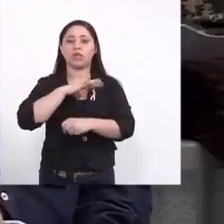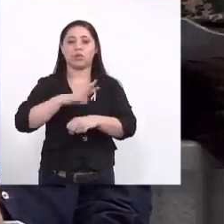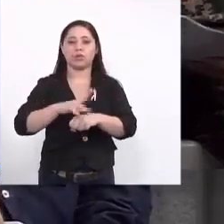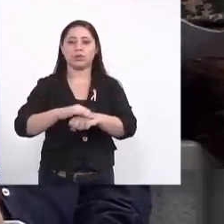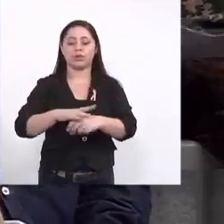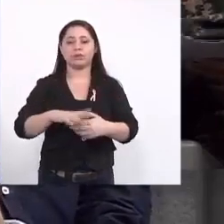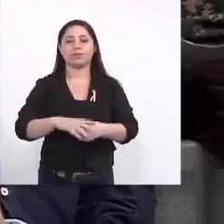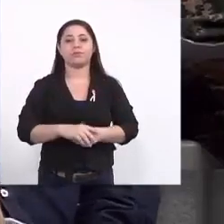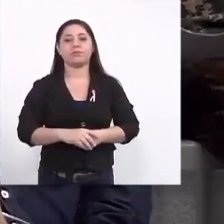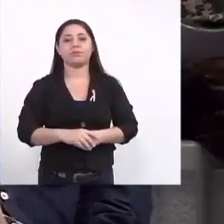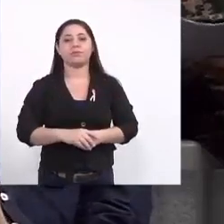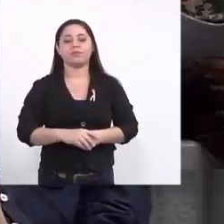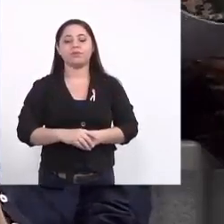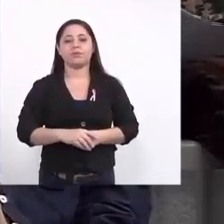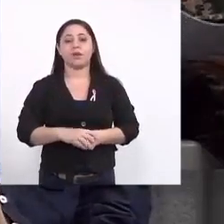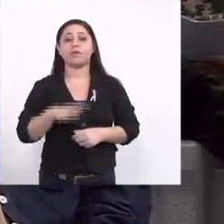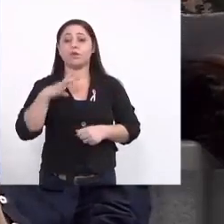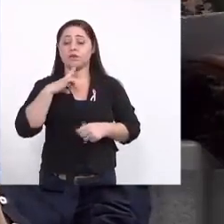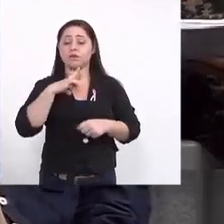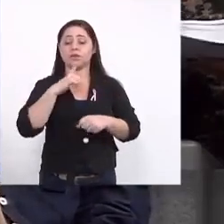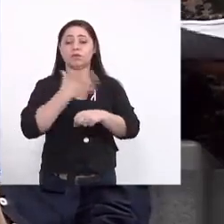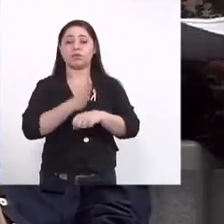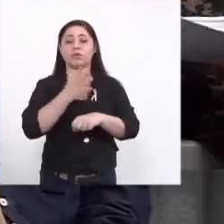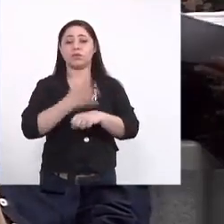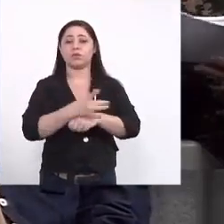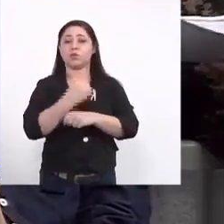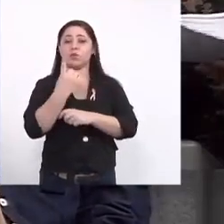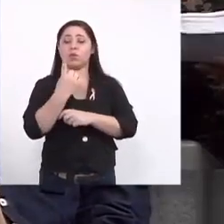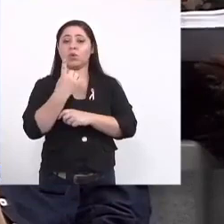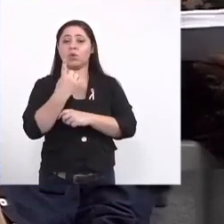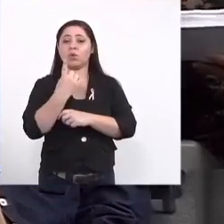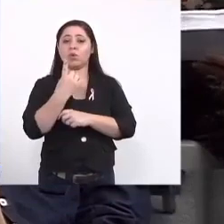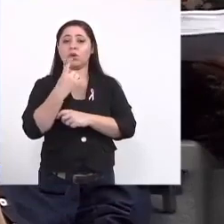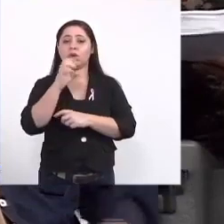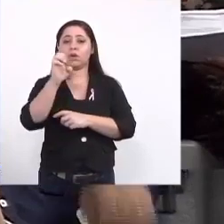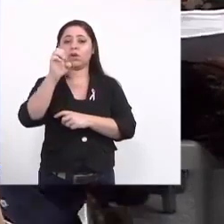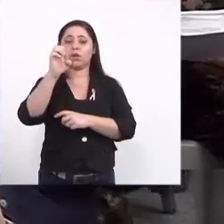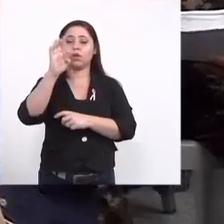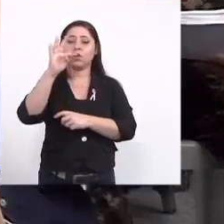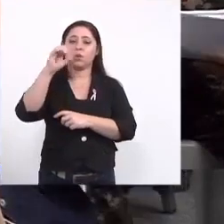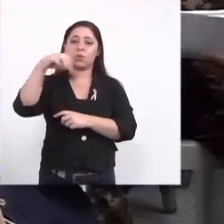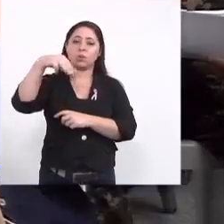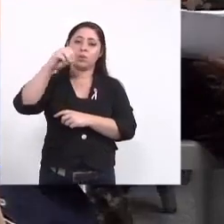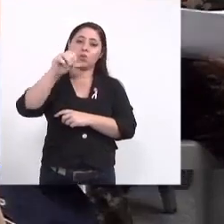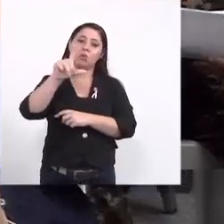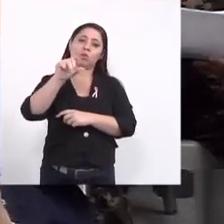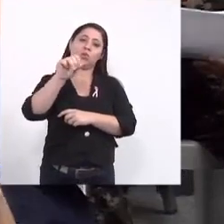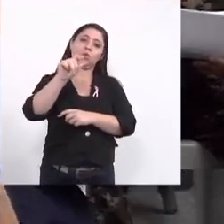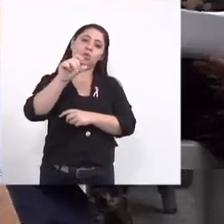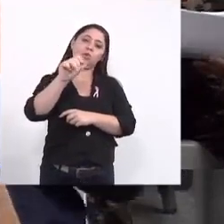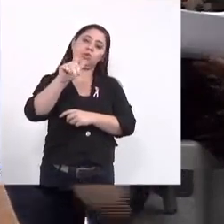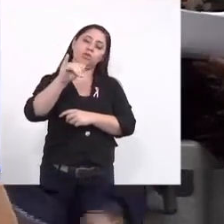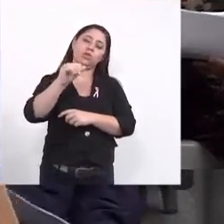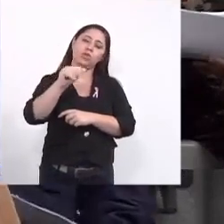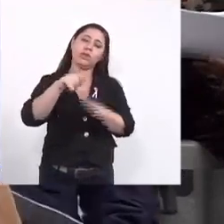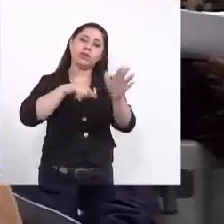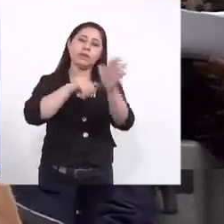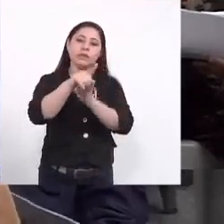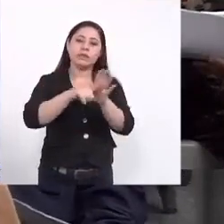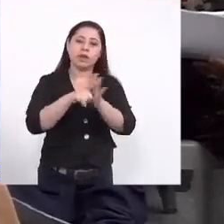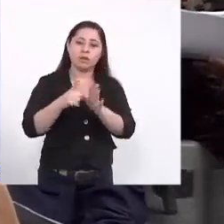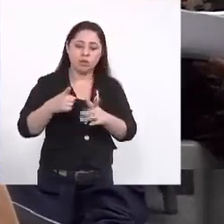faremos um treinamento e um também sobre entomologia exames de larvas